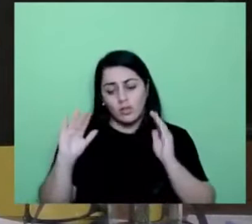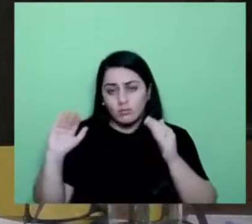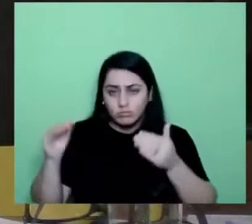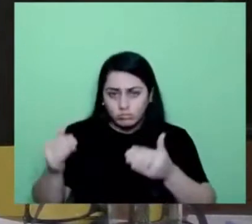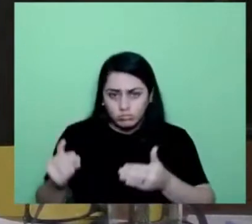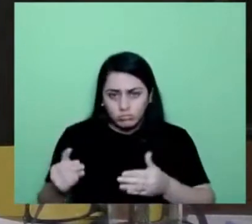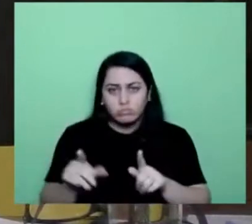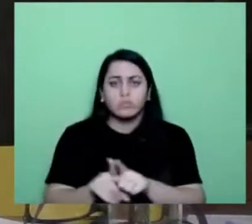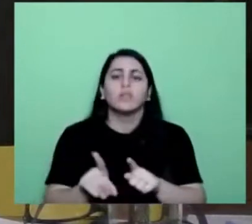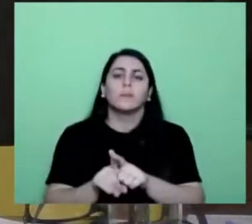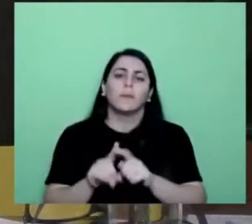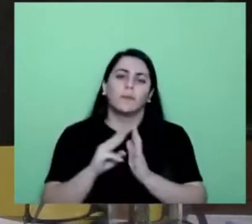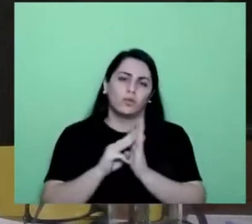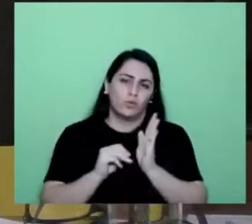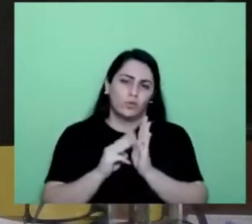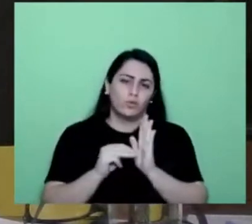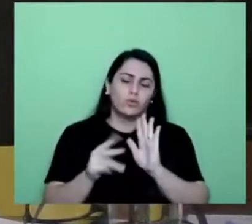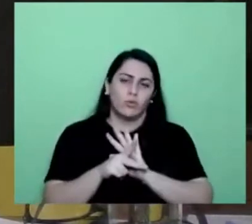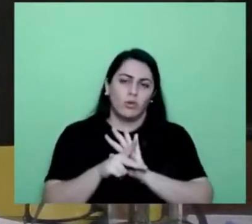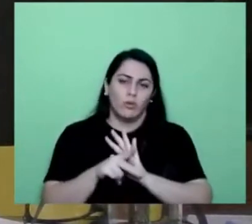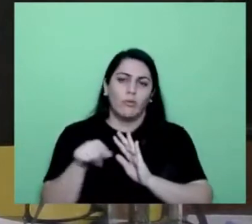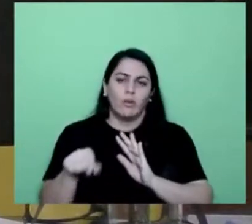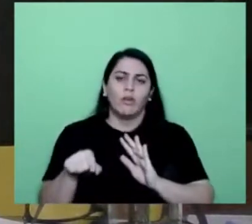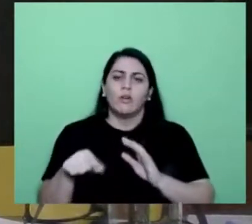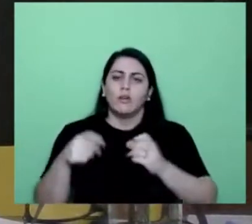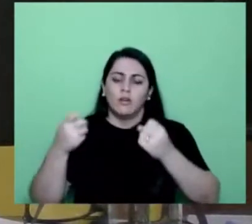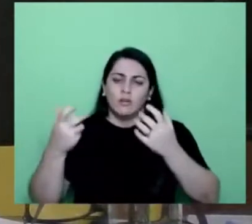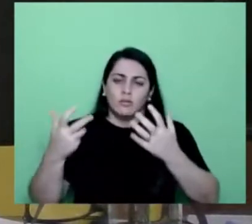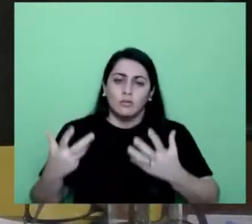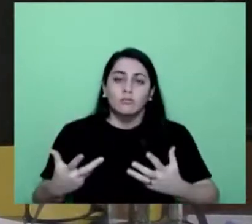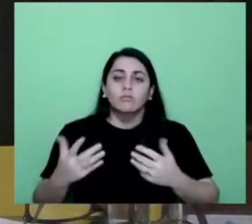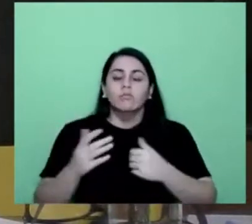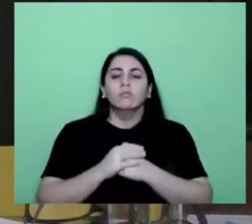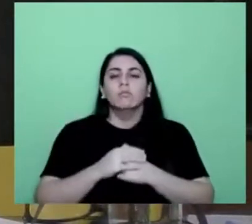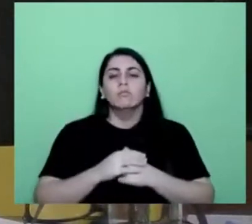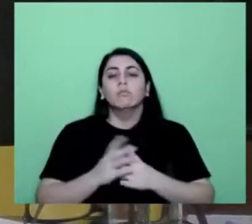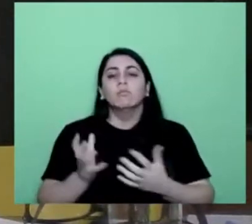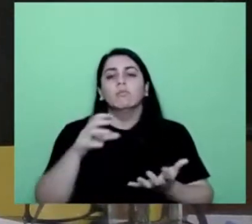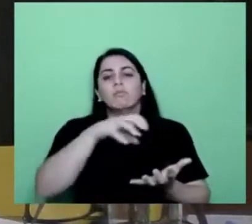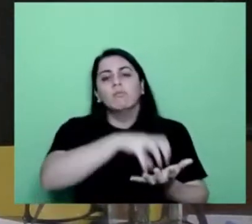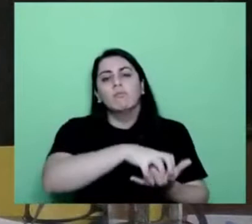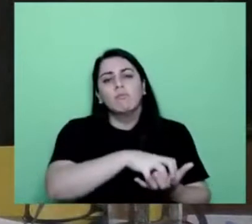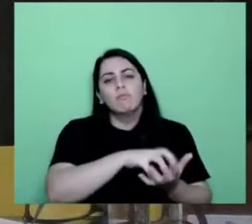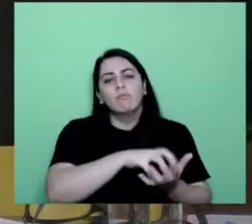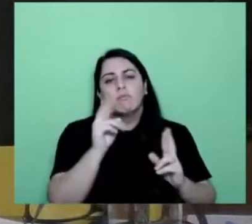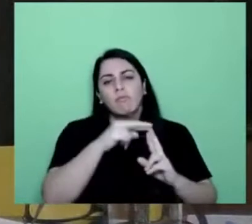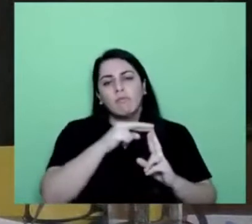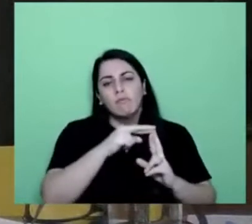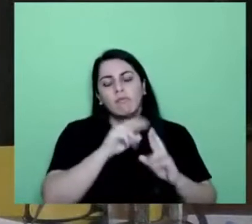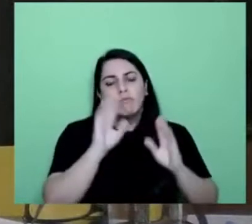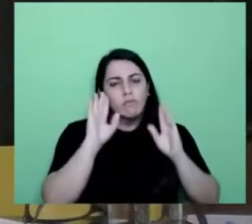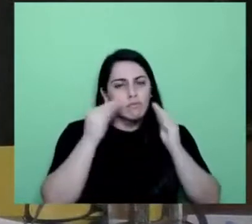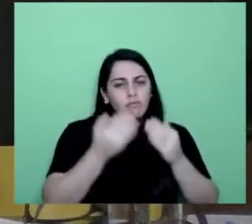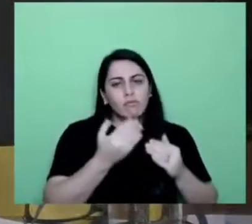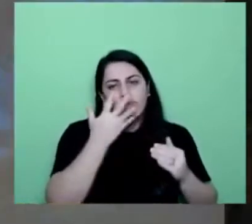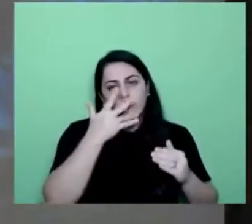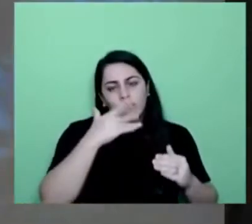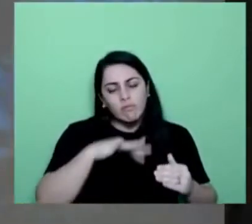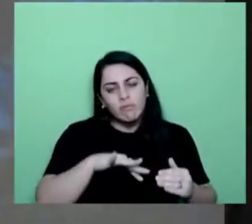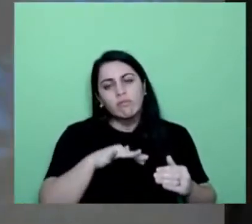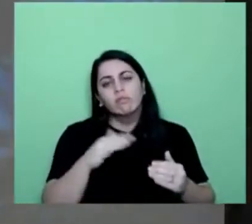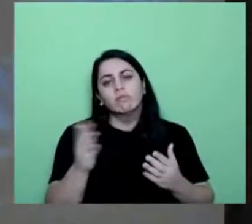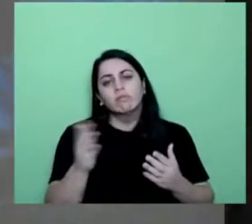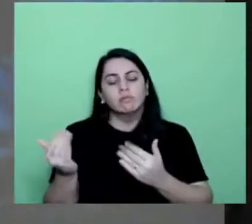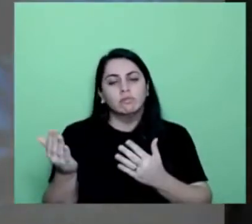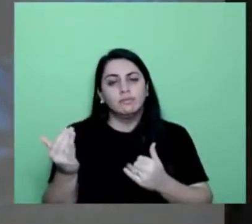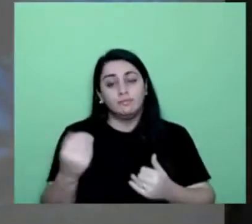terá uma metodologia própria, um argumento próprio. E um centro de referência especializado para criança e adolescente em situação de rua. Gente,